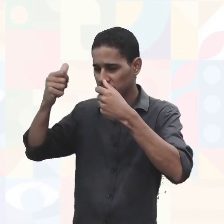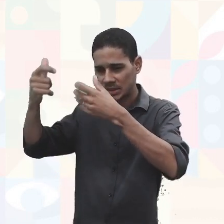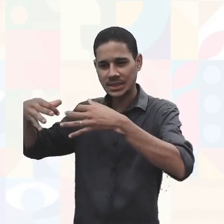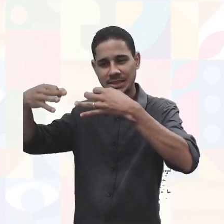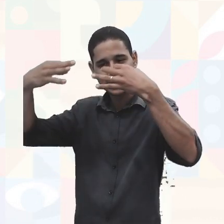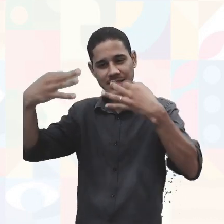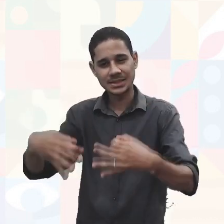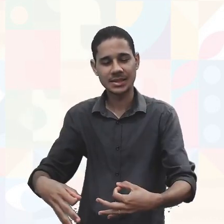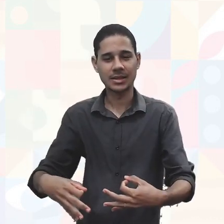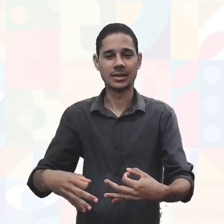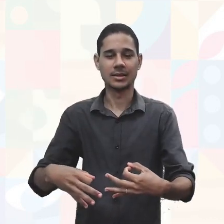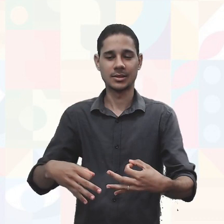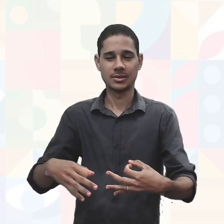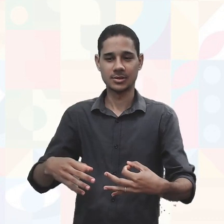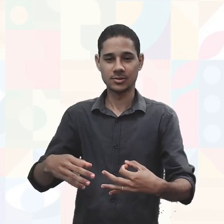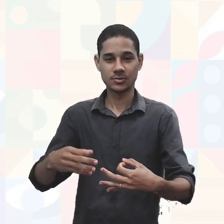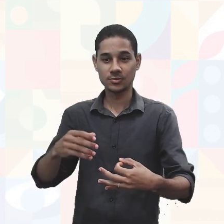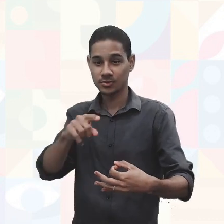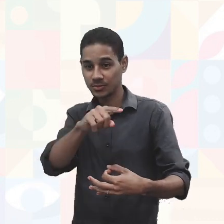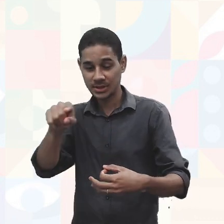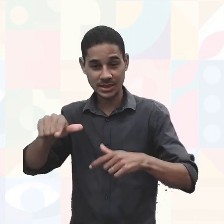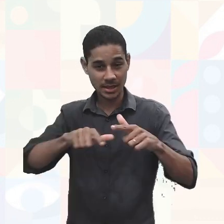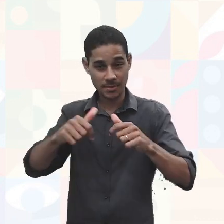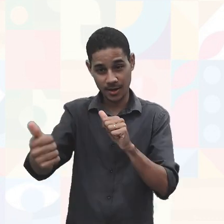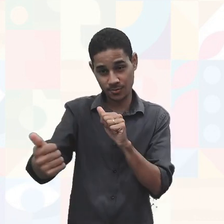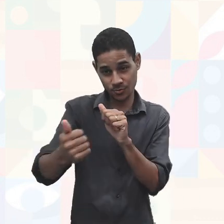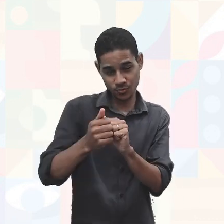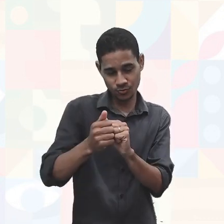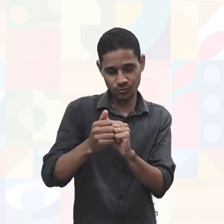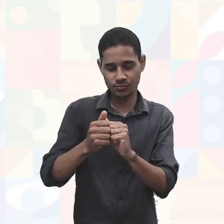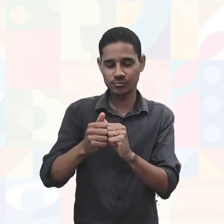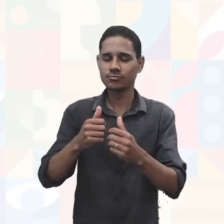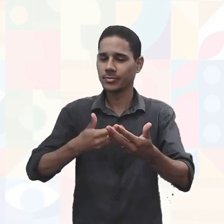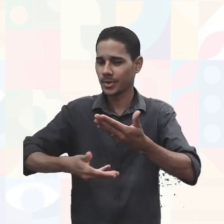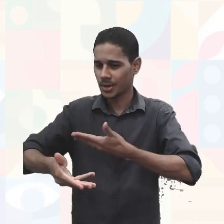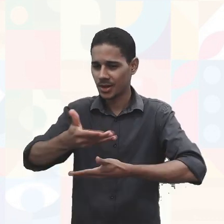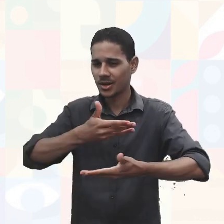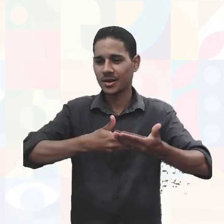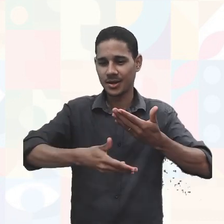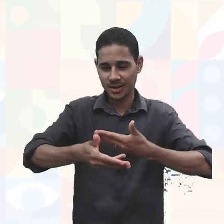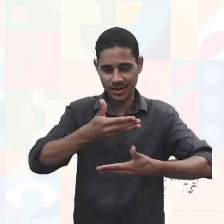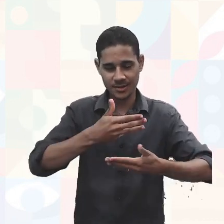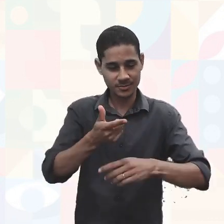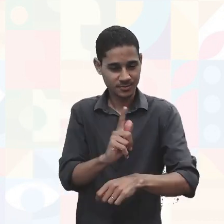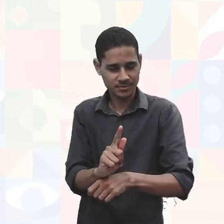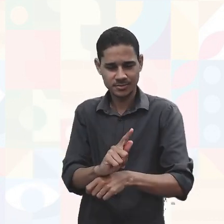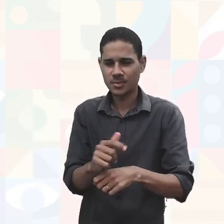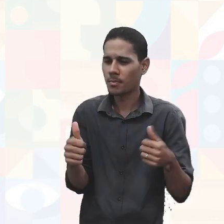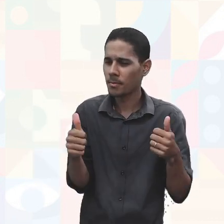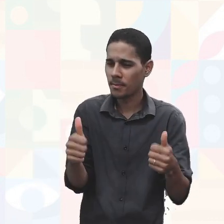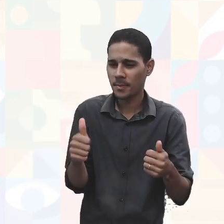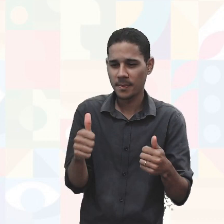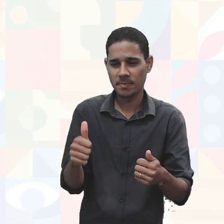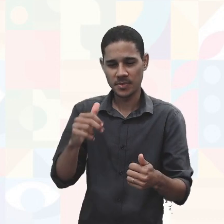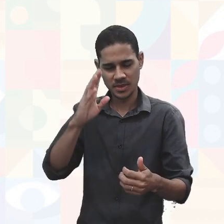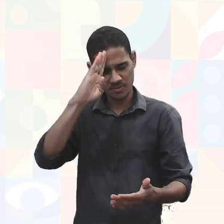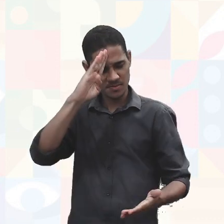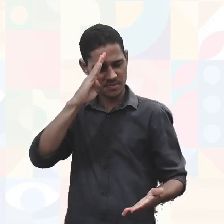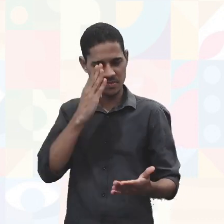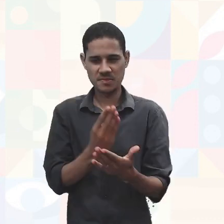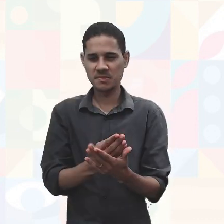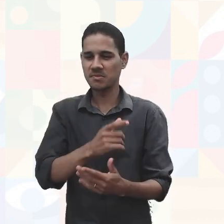trabalhando junto com os colaboradores, gerindo de qualidade, confiança,